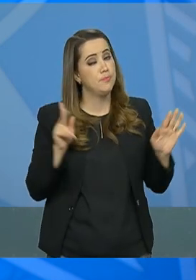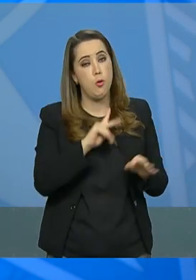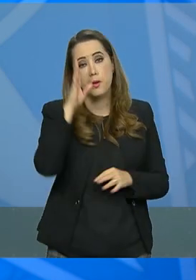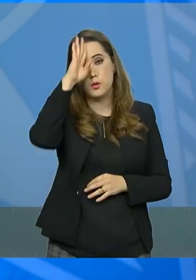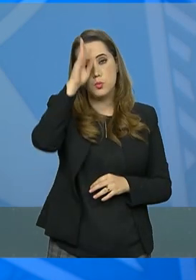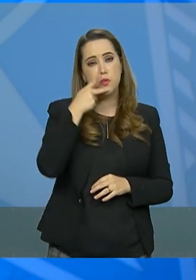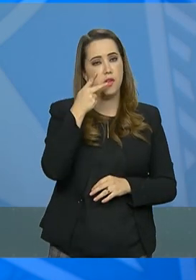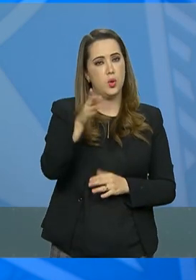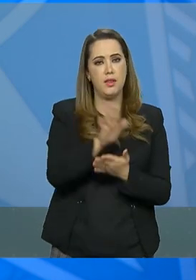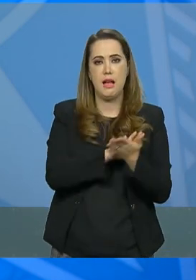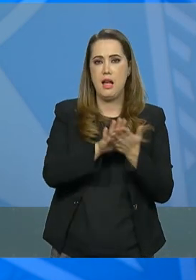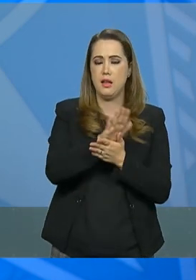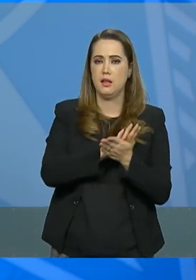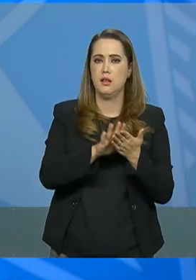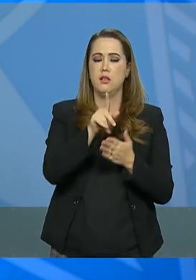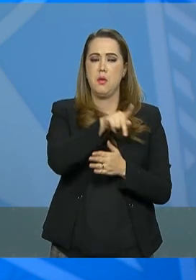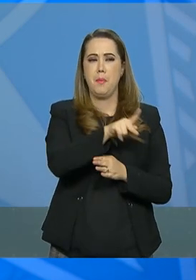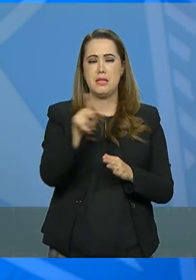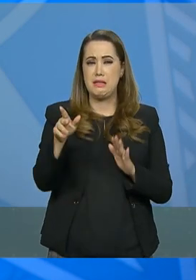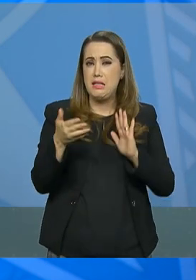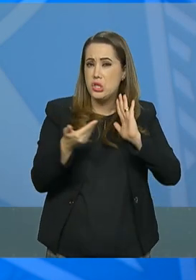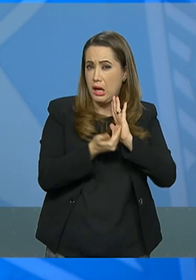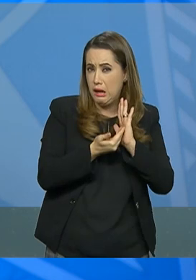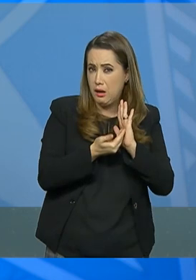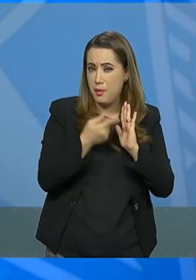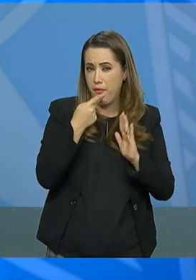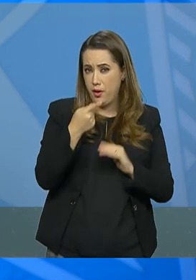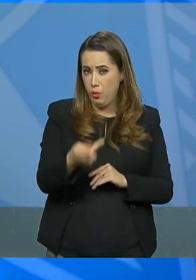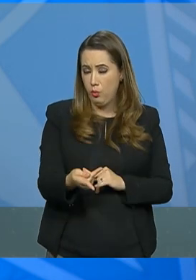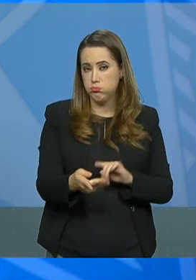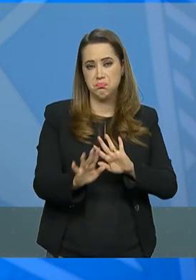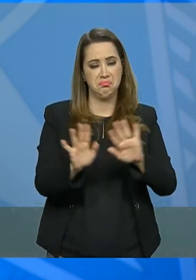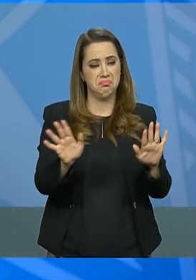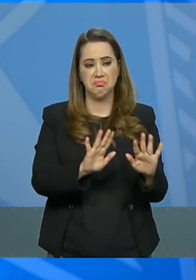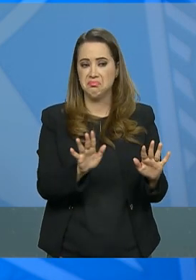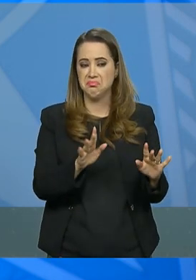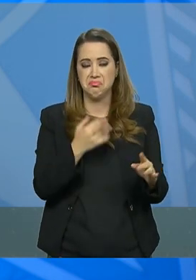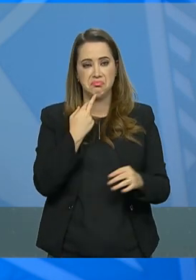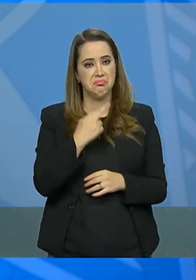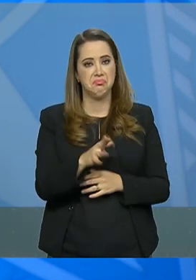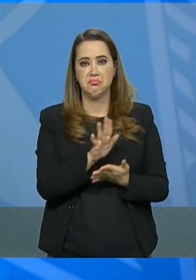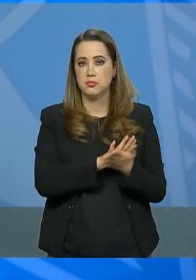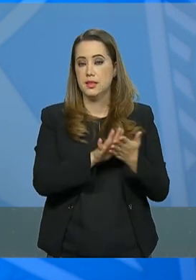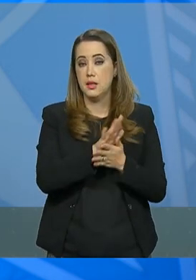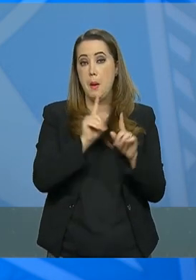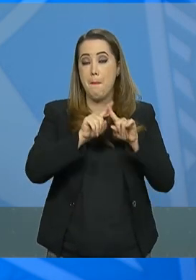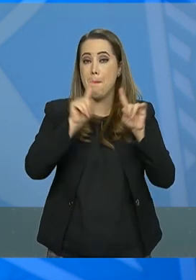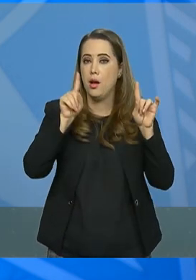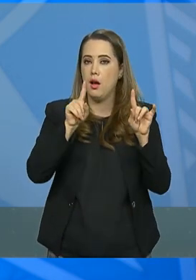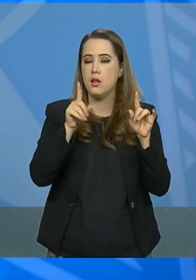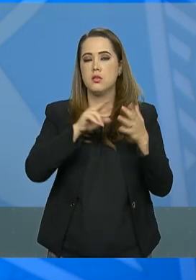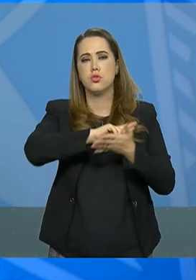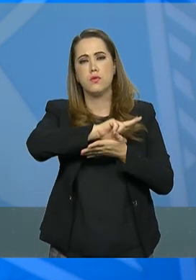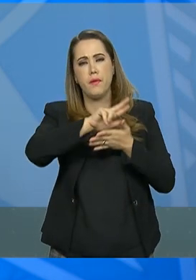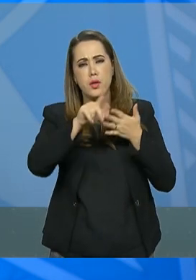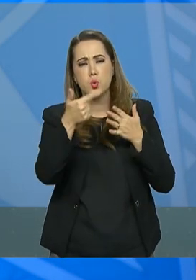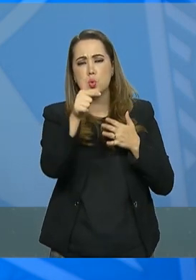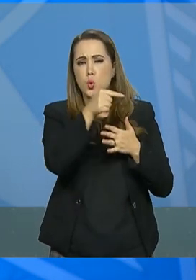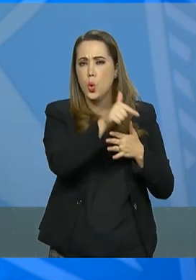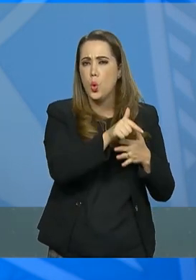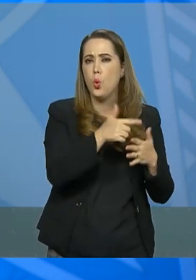do presidente da Câmara, porém, acredita que as diversas iniciativas que estão sendo desencadeadas